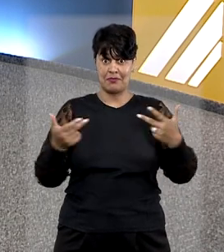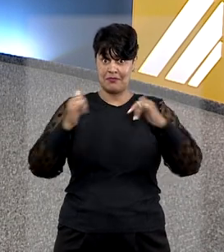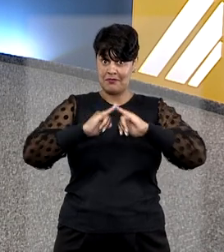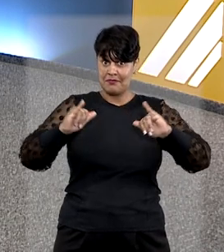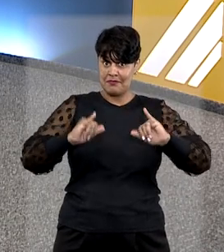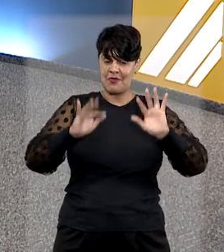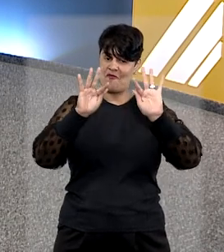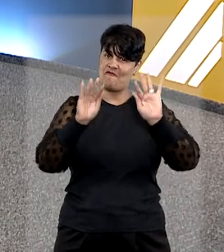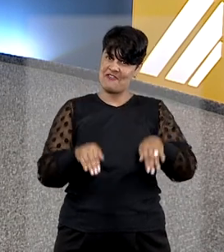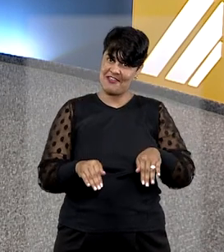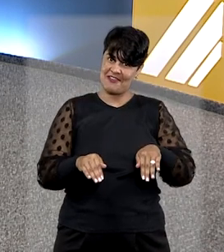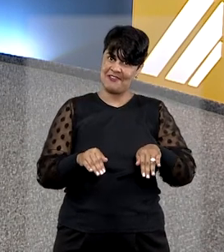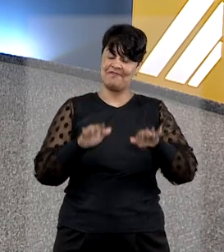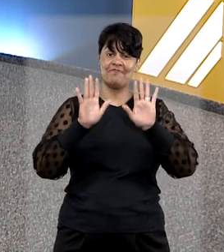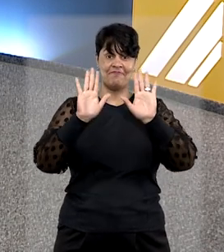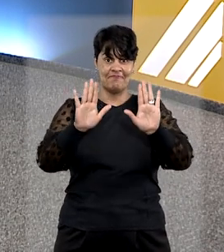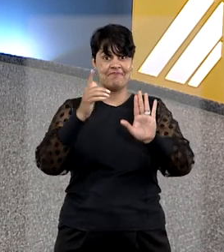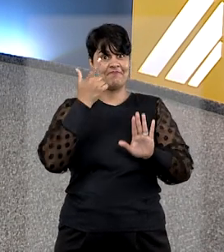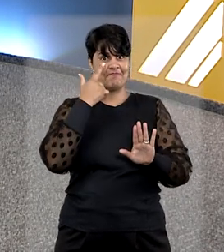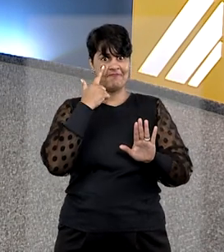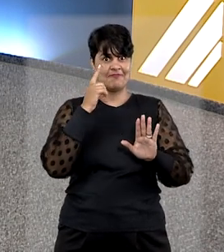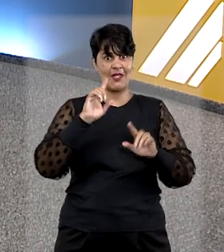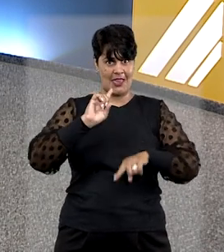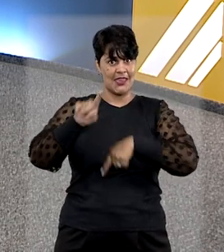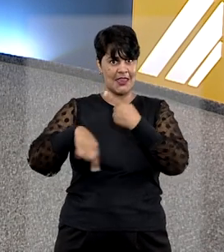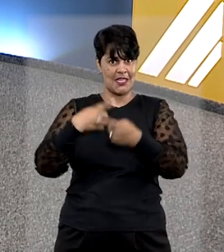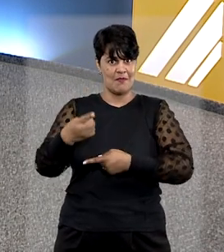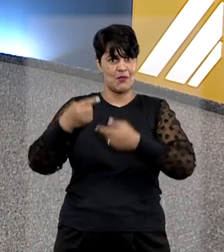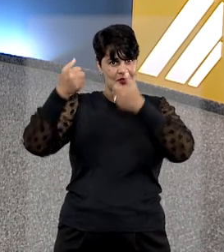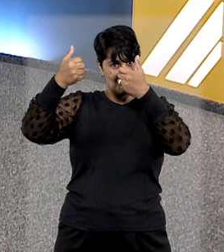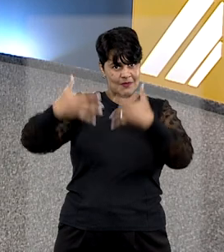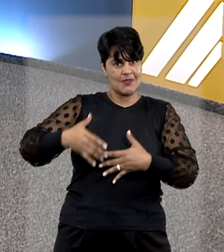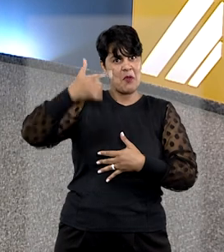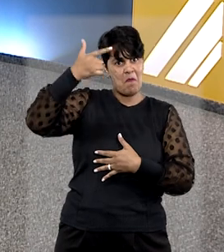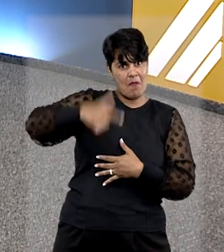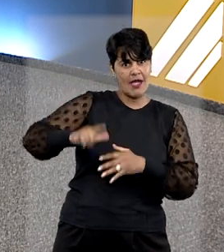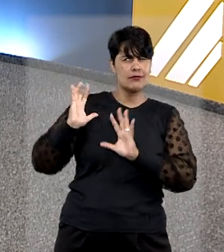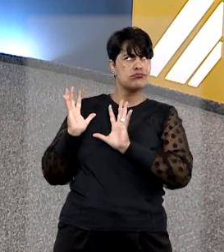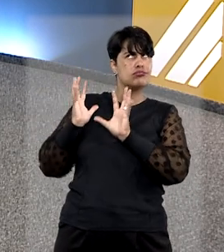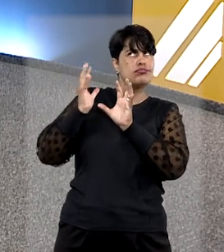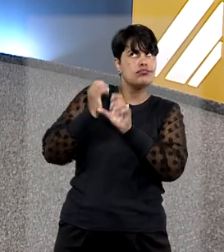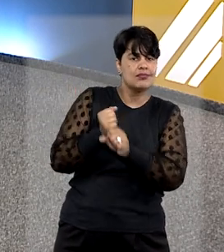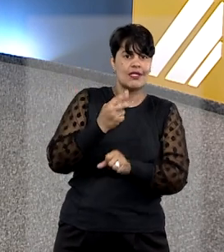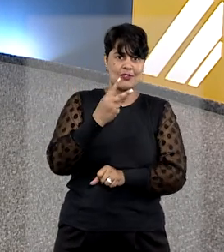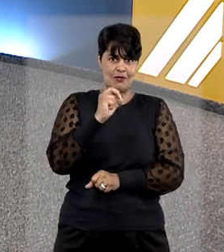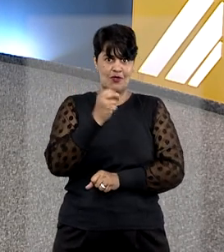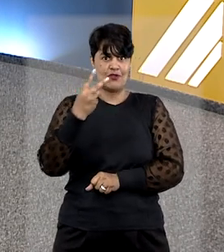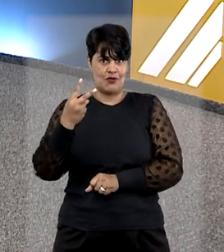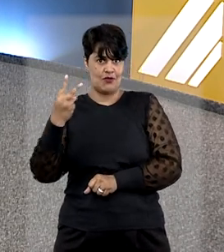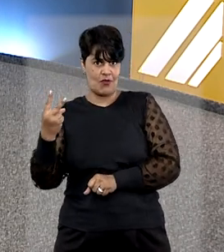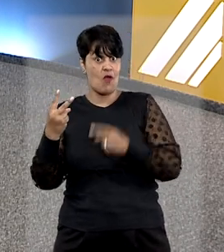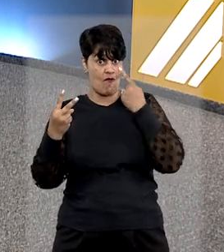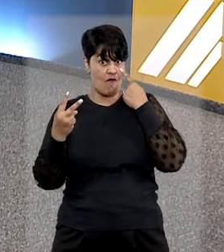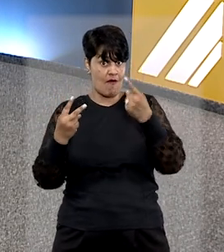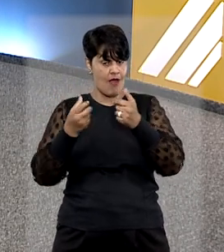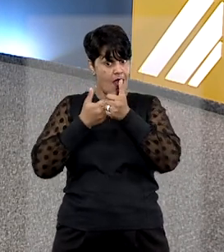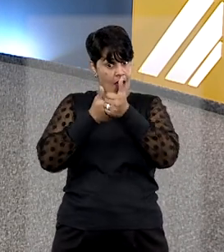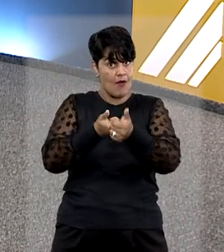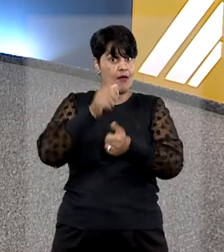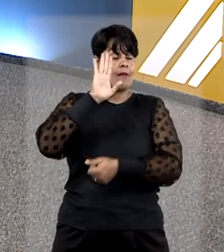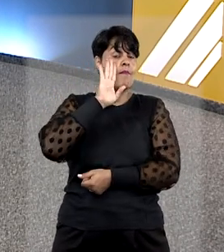fim. Na próxima e última edição da Retrospectiva 2022, você vai acompanhar algumas das